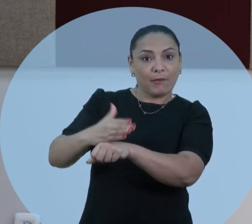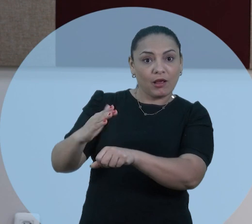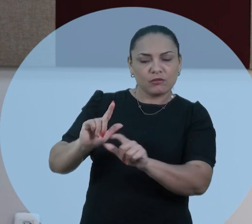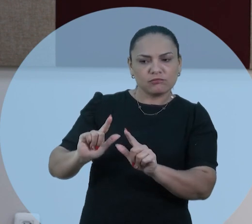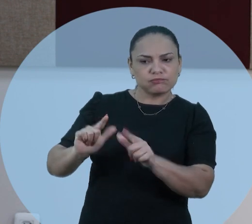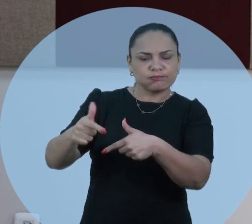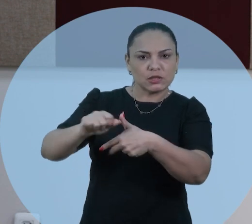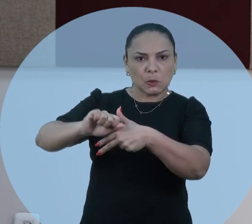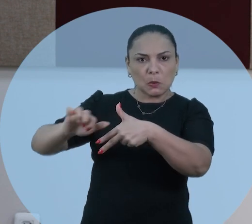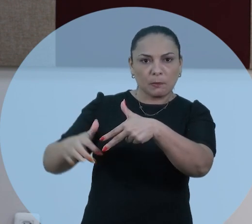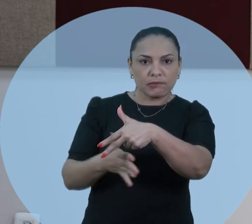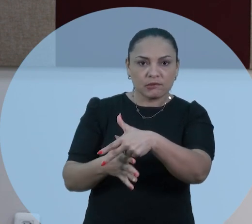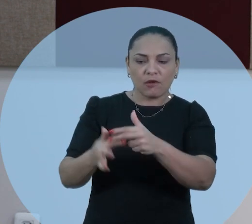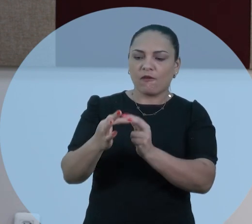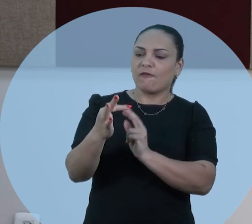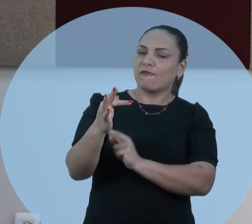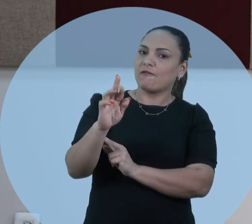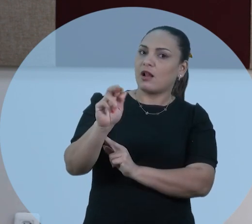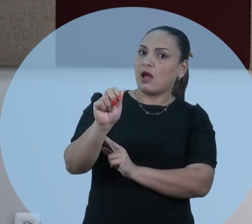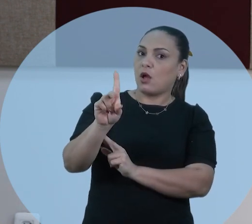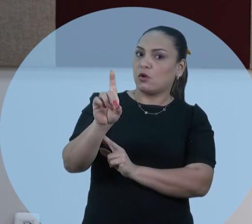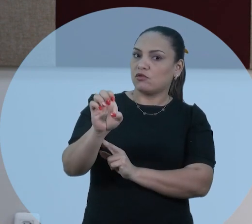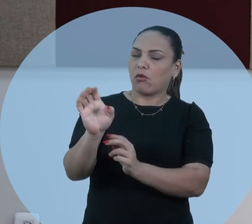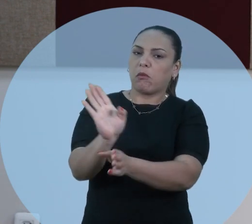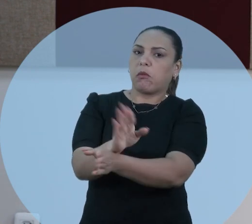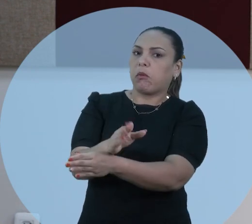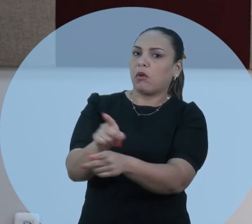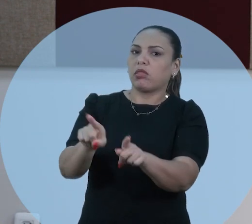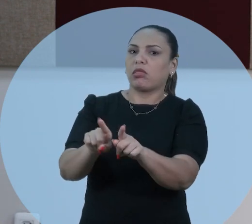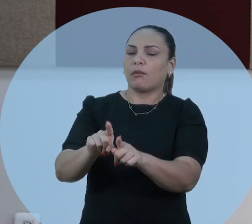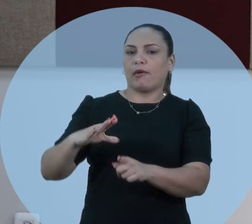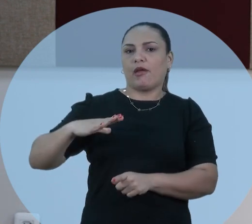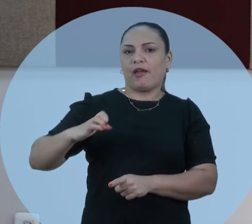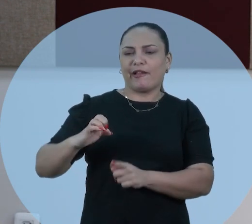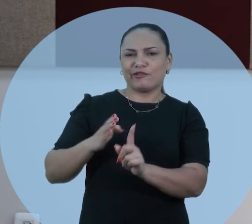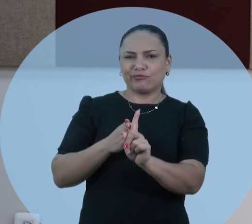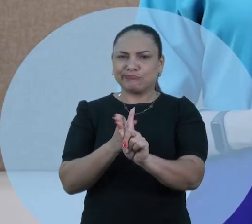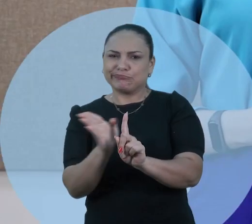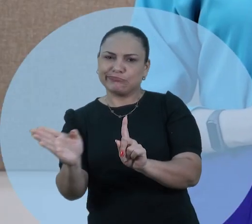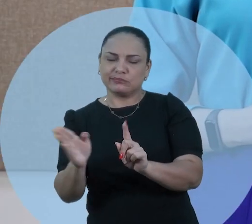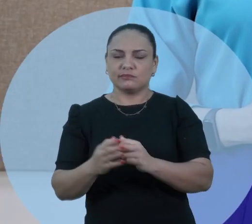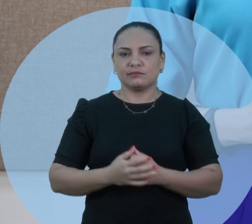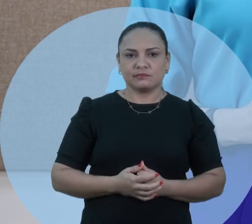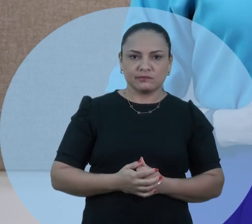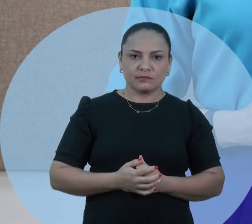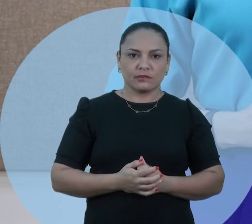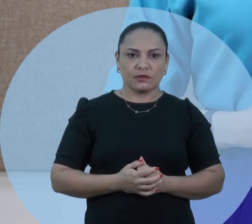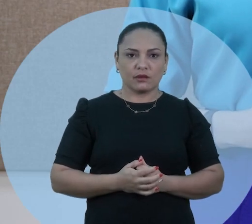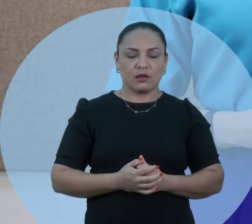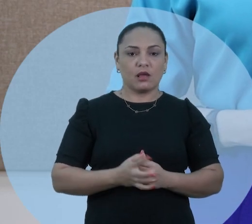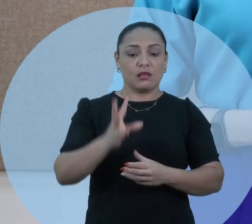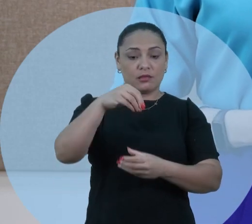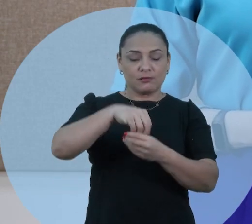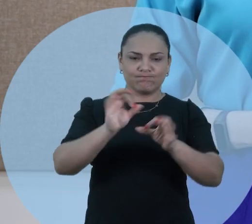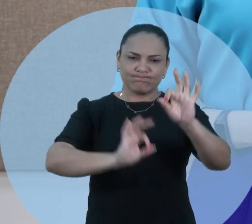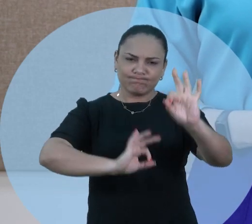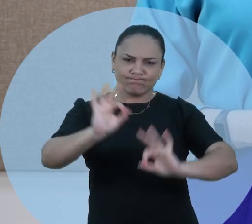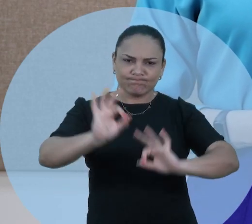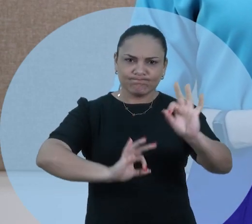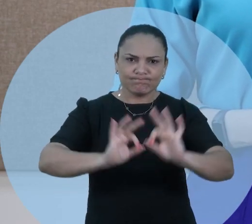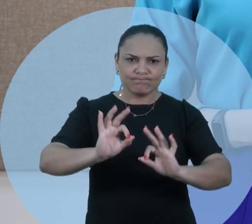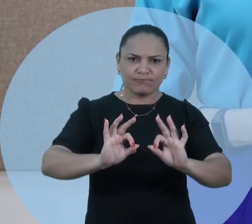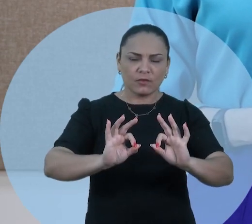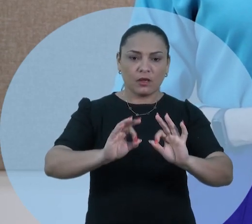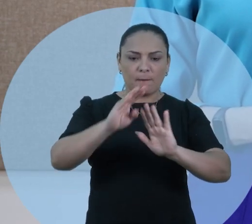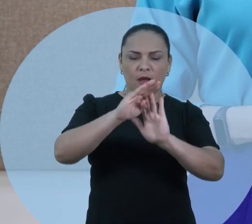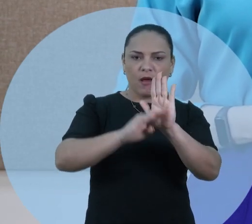de corrupção, fraude, irregularidades e desvios éticos de condutas. Instituir um Programa de Integridade